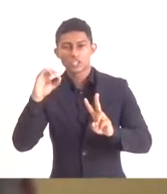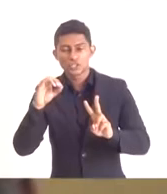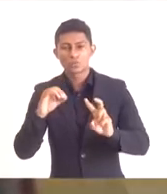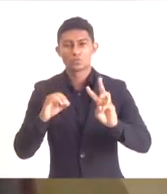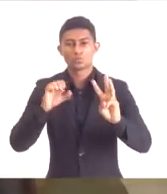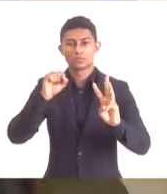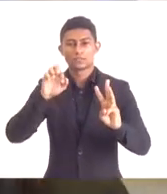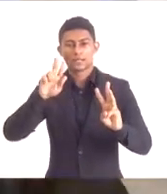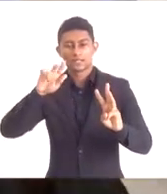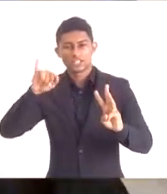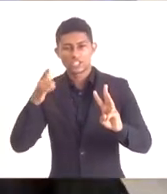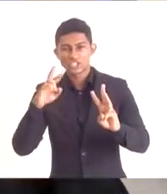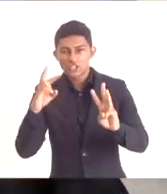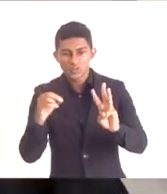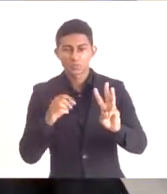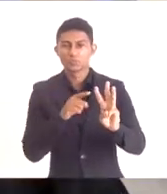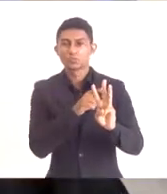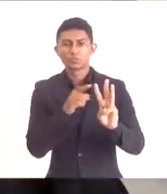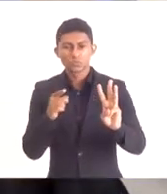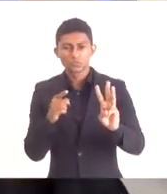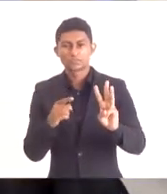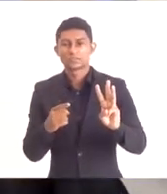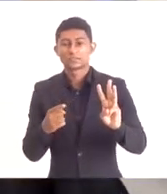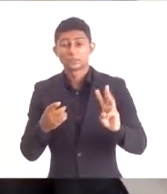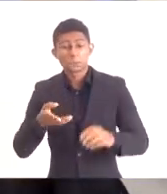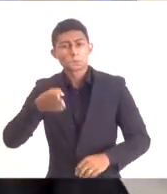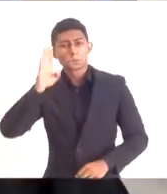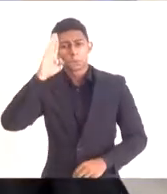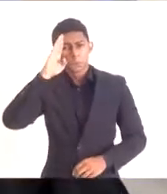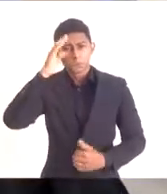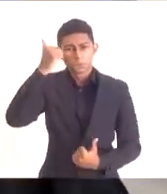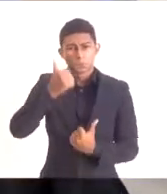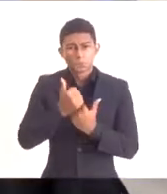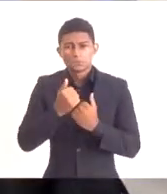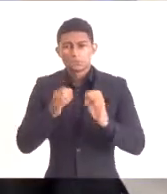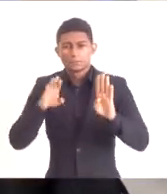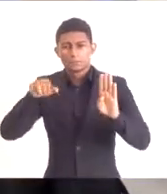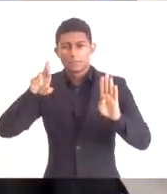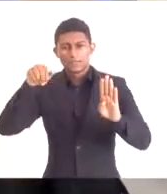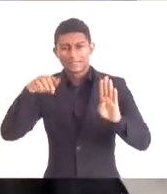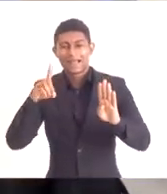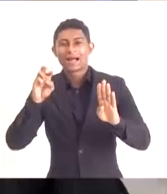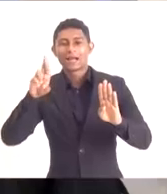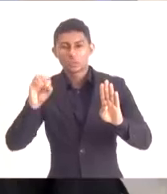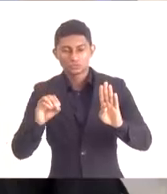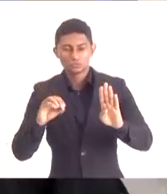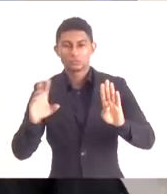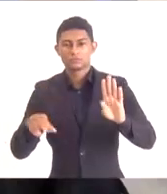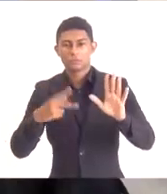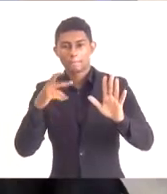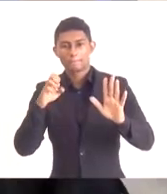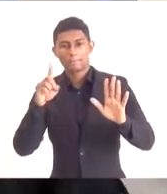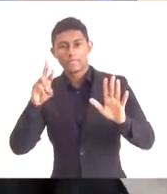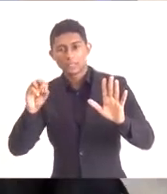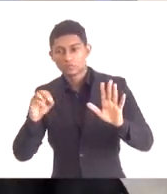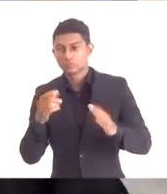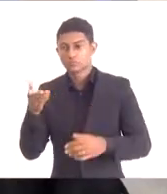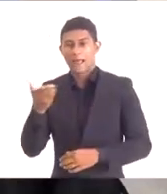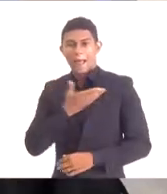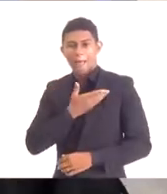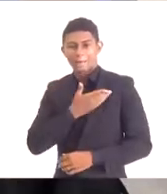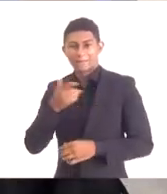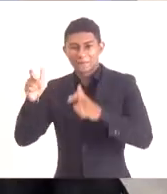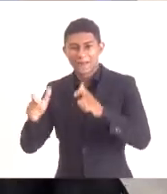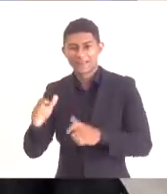Serginho, o subtenente Bernardo, que esteve conosco, o Pedro, aqui nosso amigo de Saquarema.